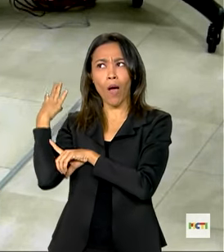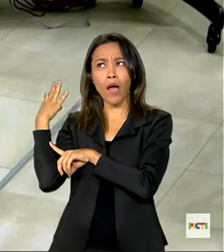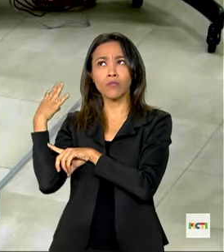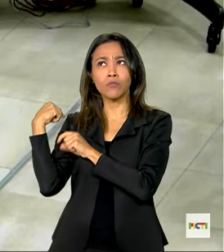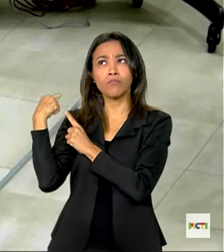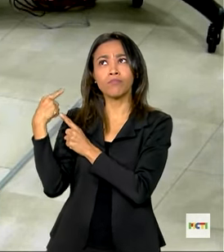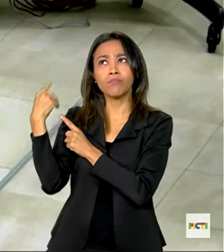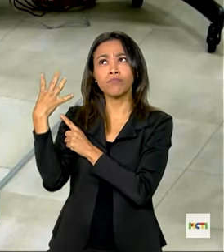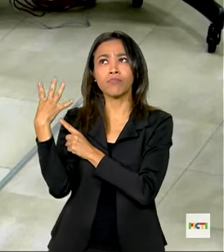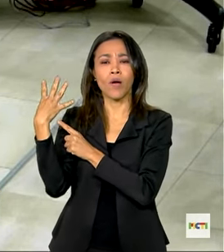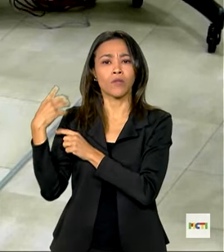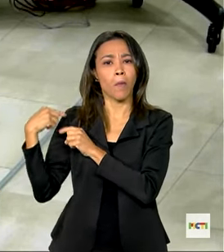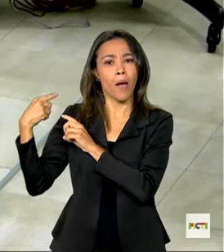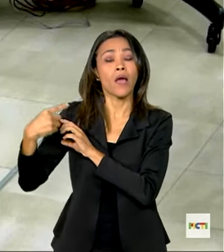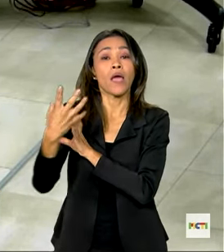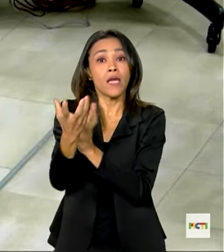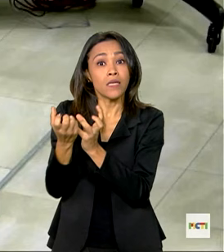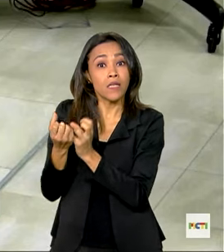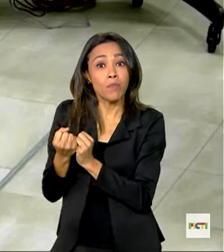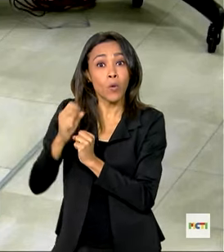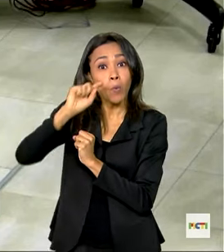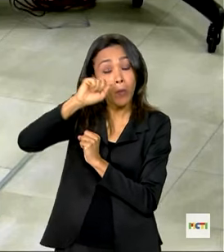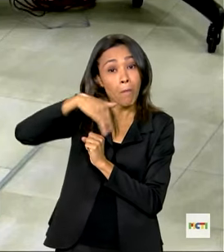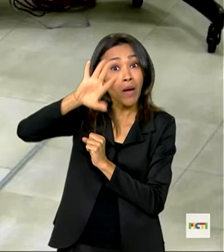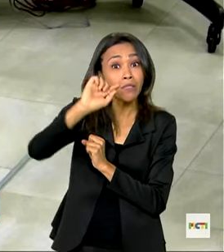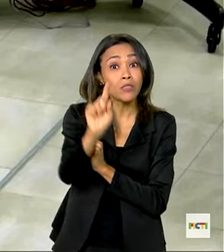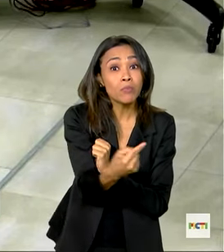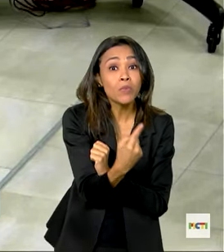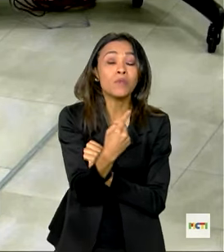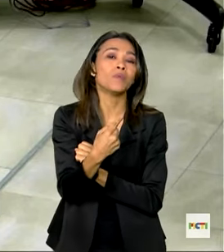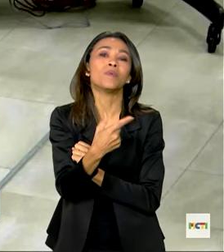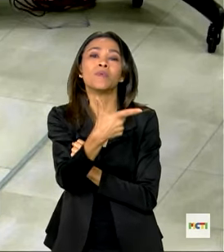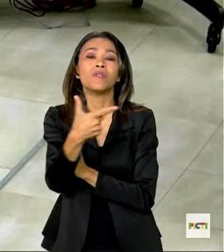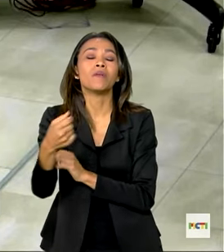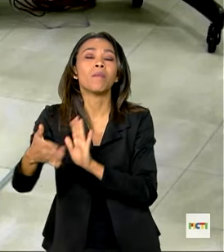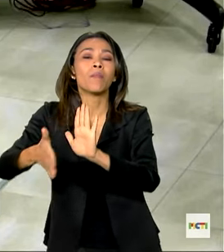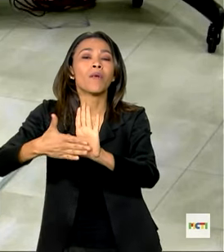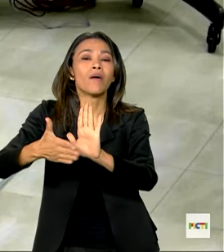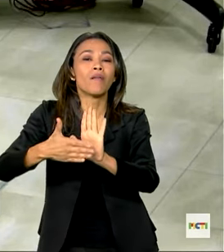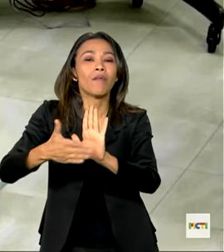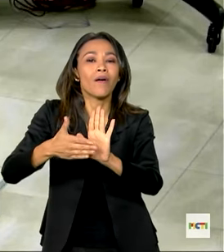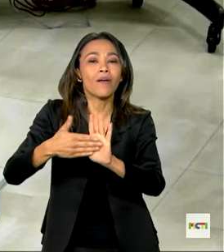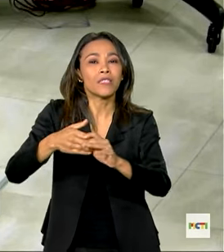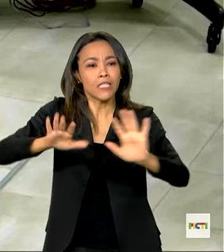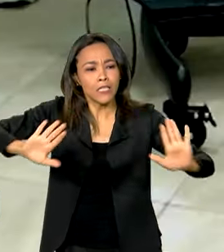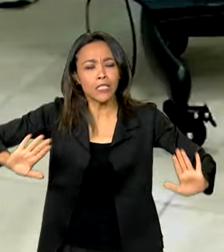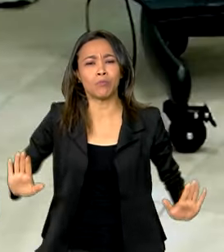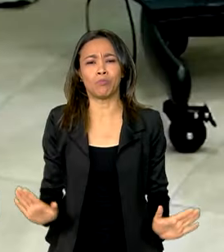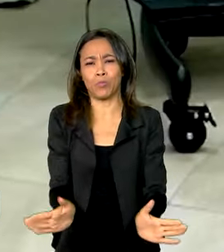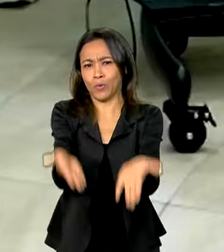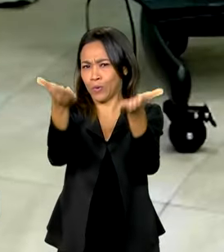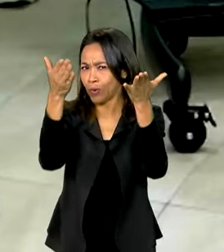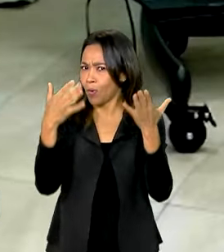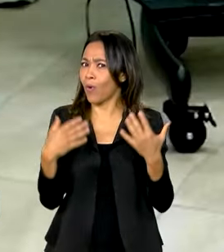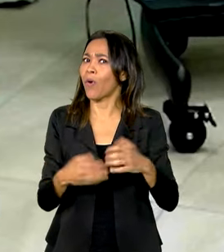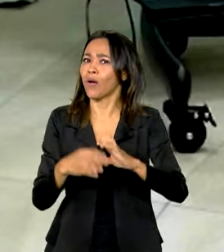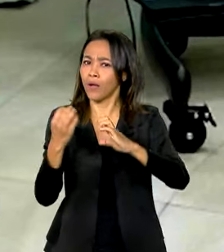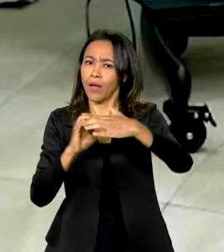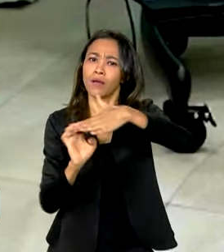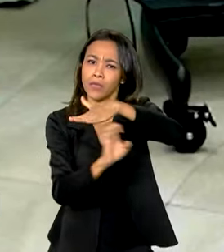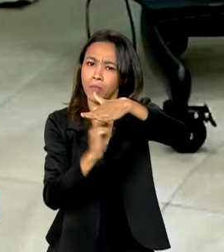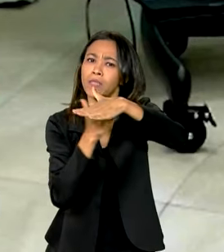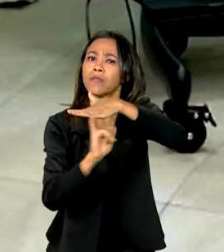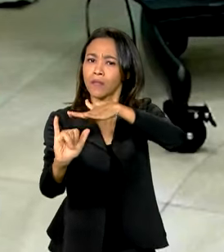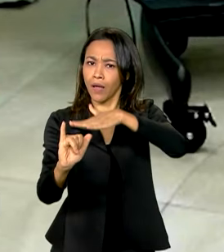recebeu 1.256 propostas e acelerou 113 startups em todo o país. Estamos não só